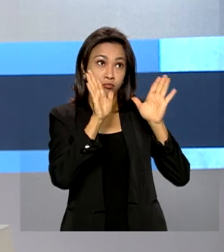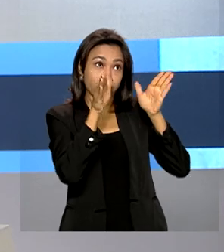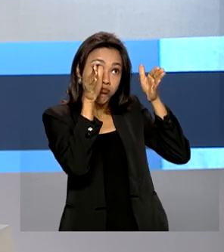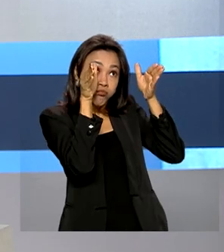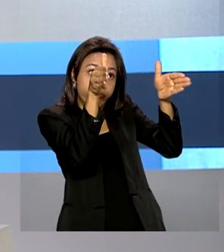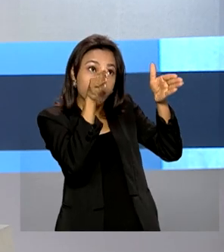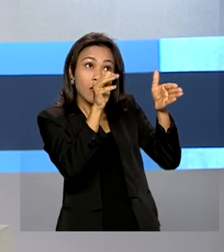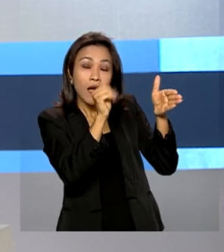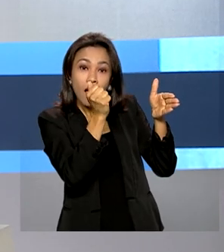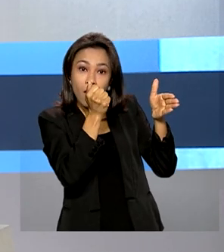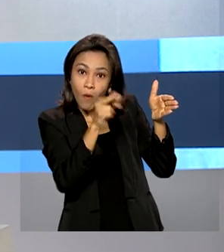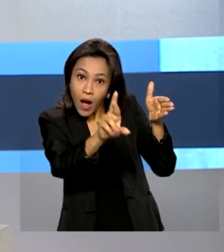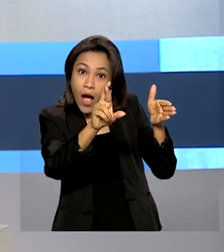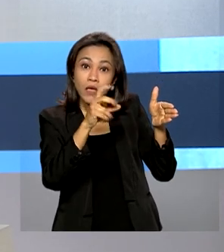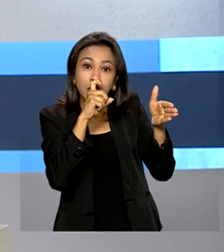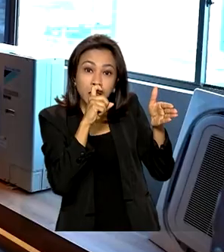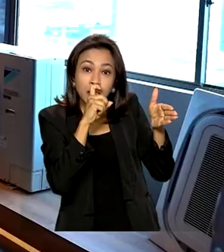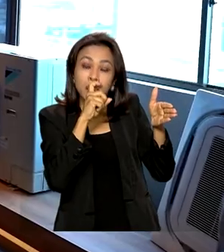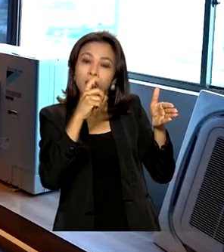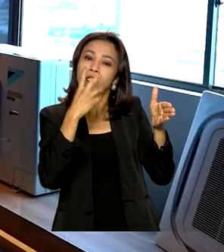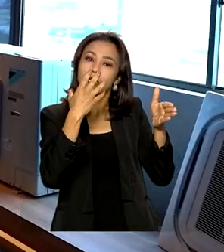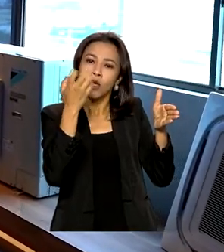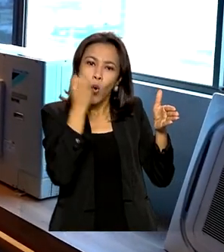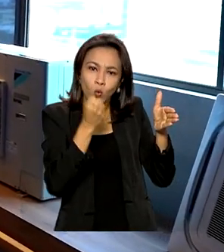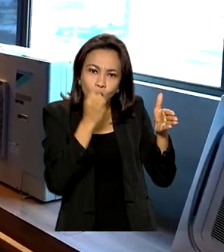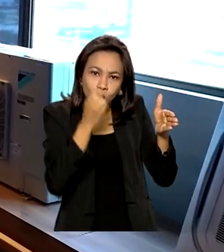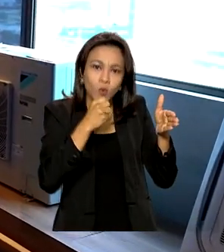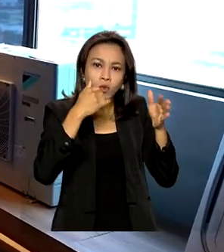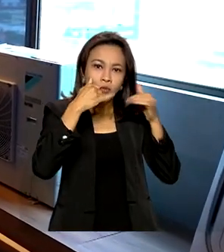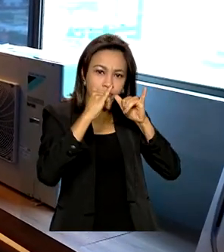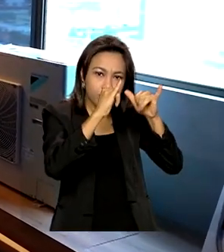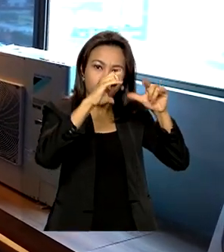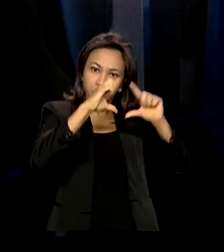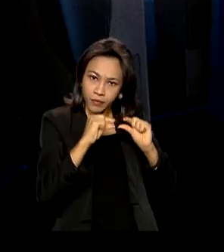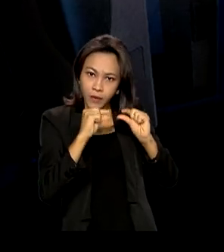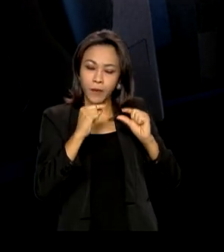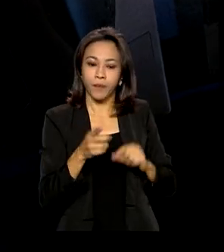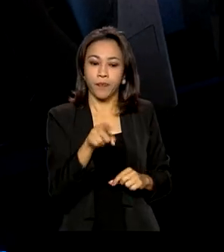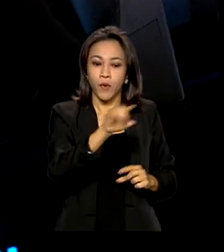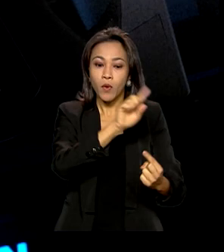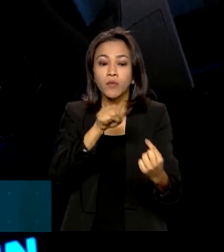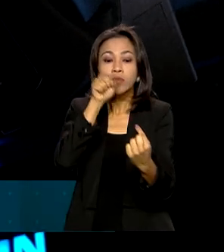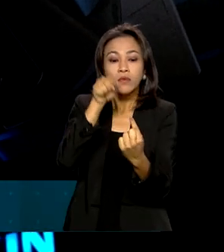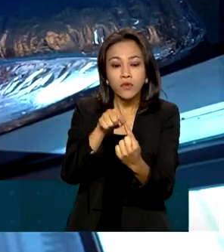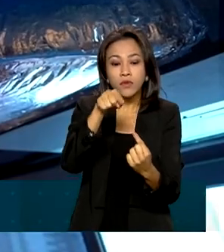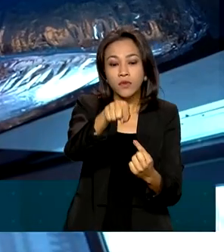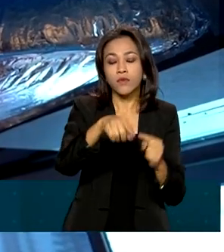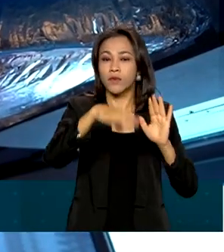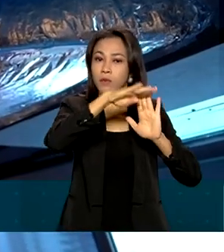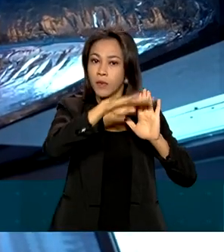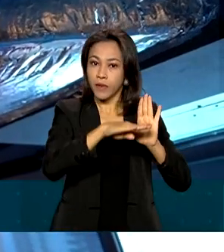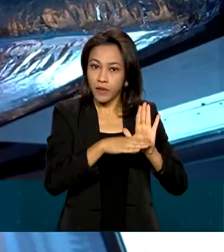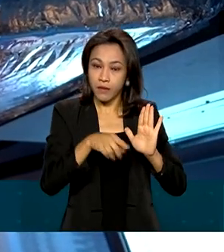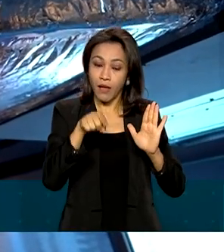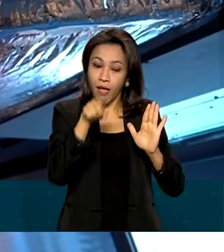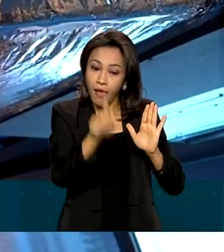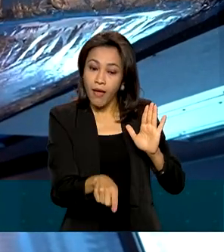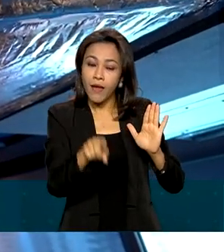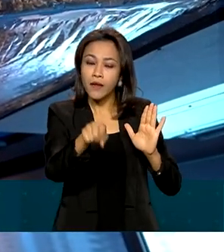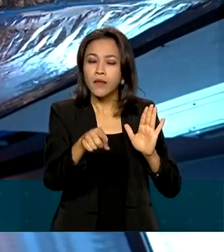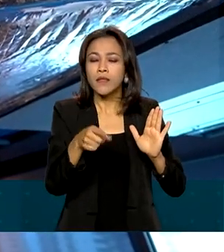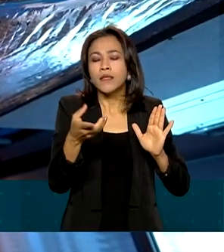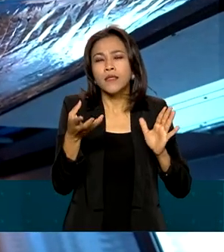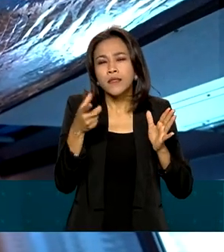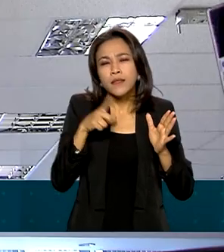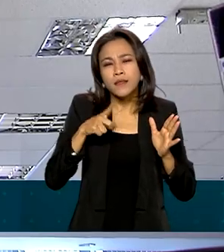e que consomem menos energia. O objetivo do programa é estabelecer novos índices mínimos de